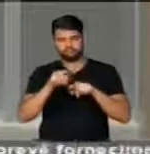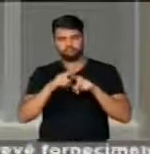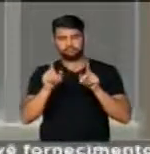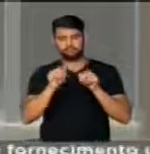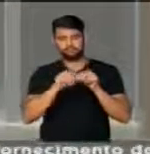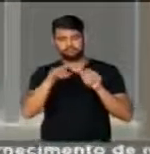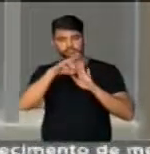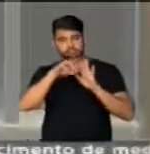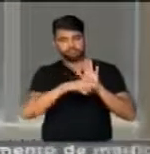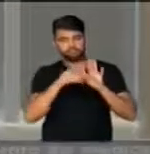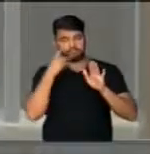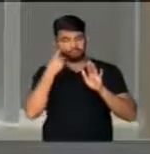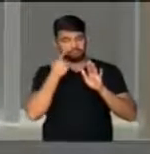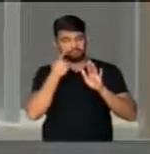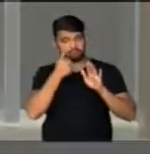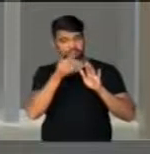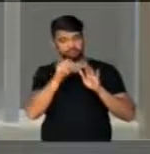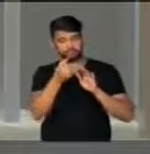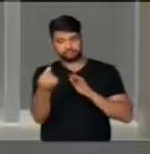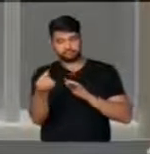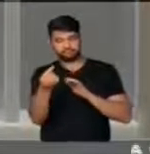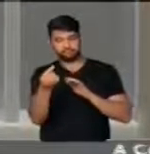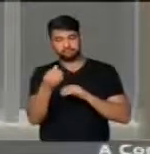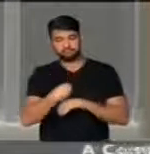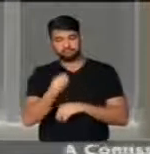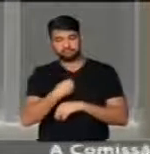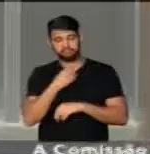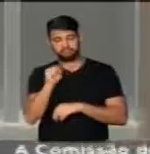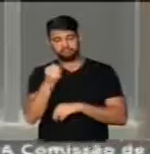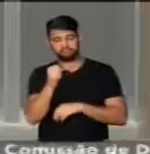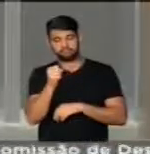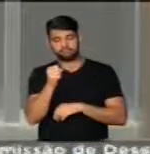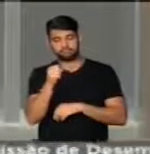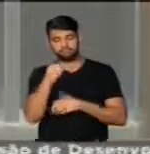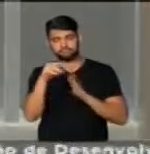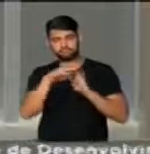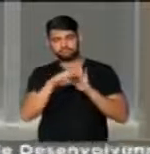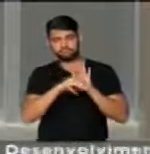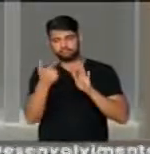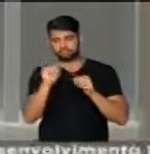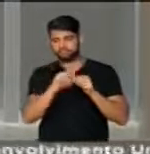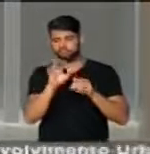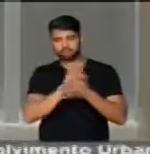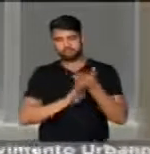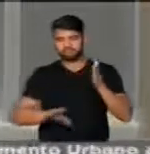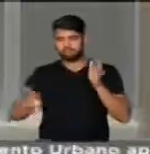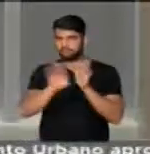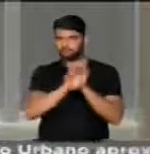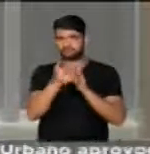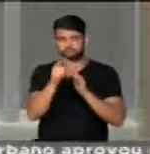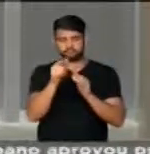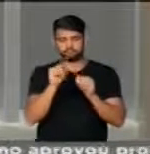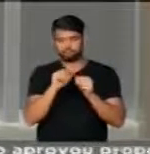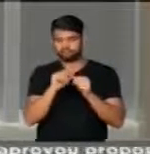previstas para o ano de 2016, oito delas não foram atingidas.